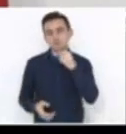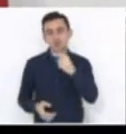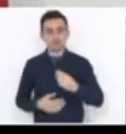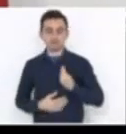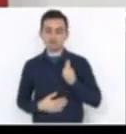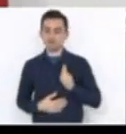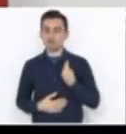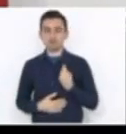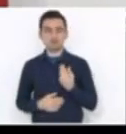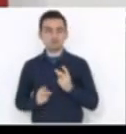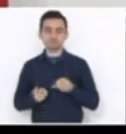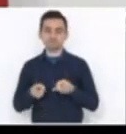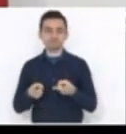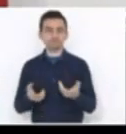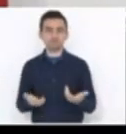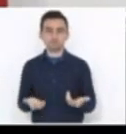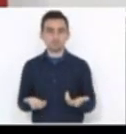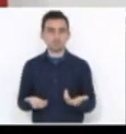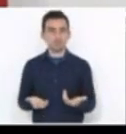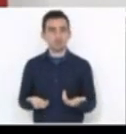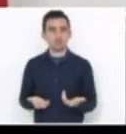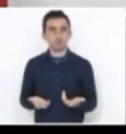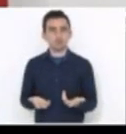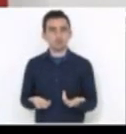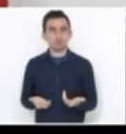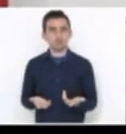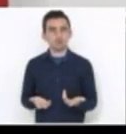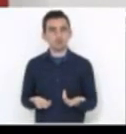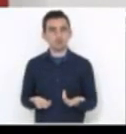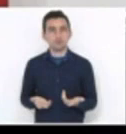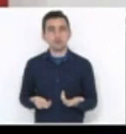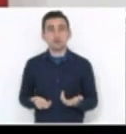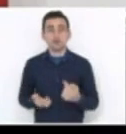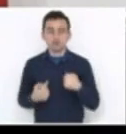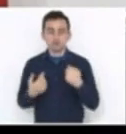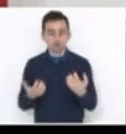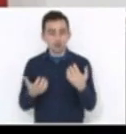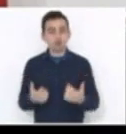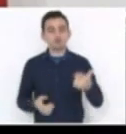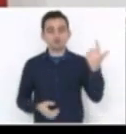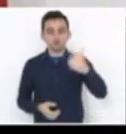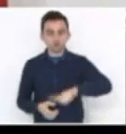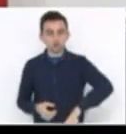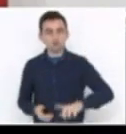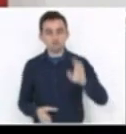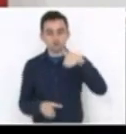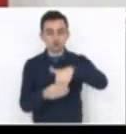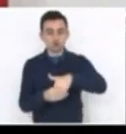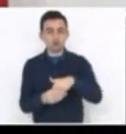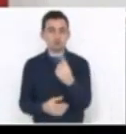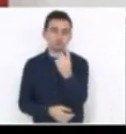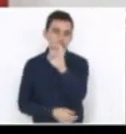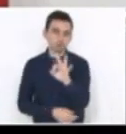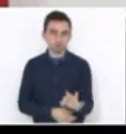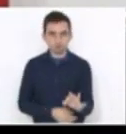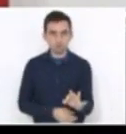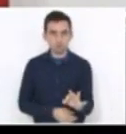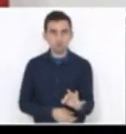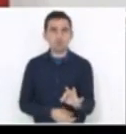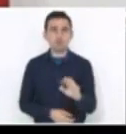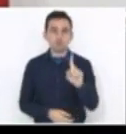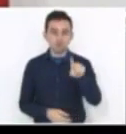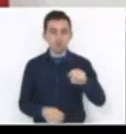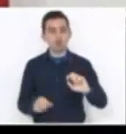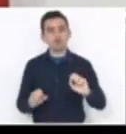Então, eu quero, eu quero aqui reafirmar que votar pelo 1% é votar pelo